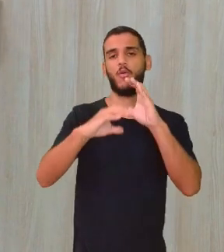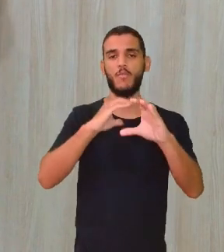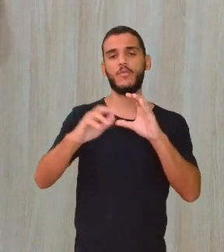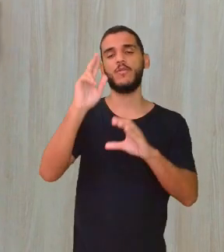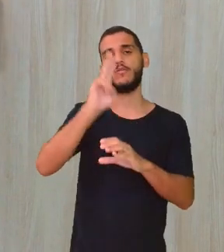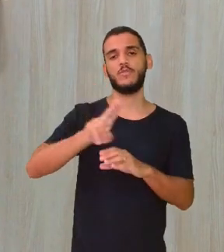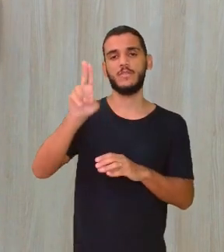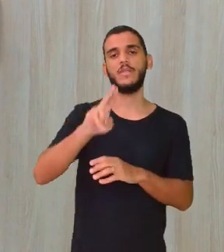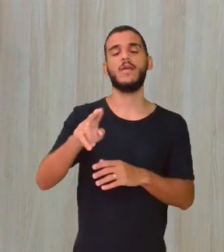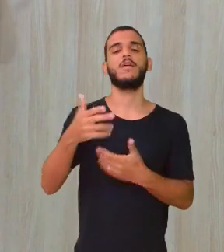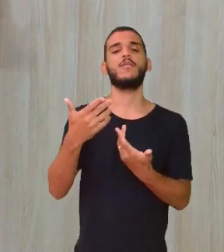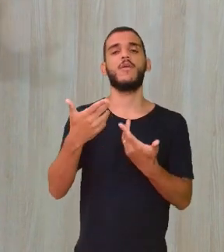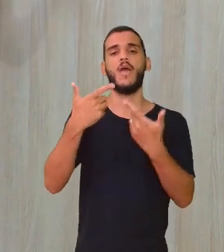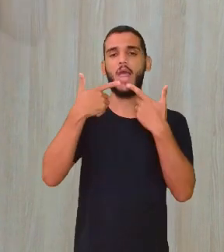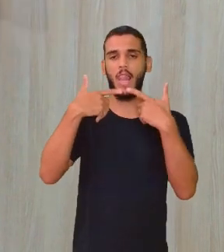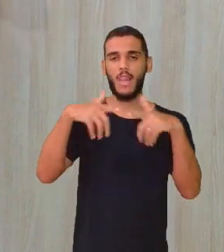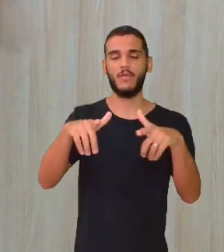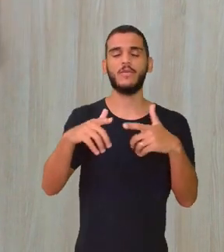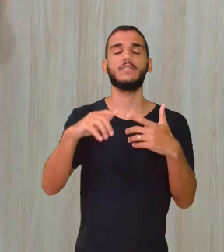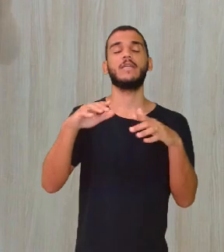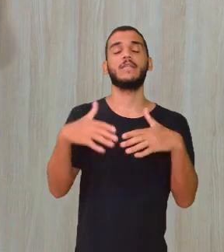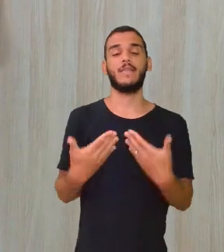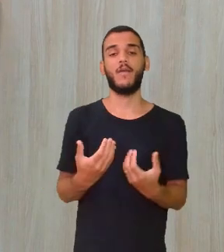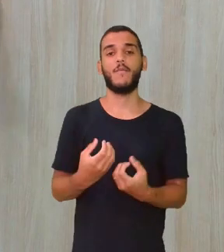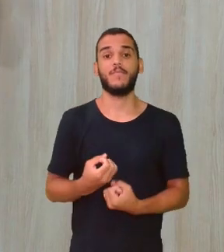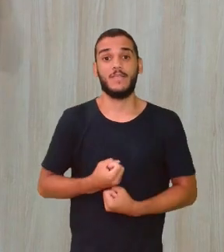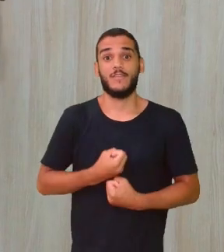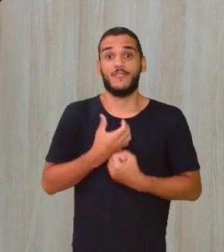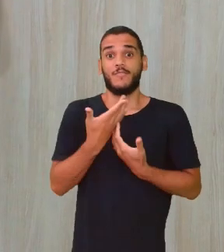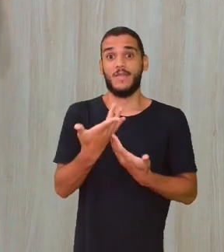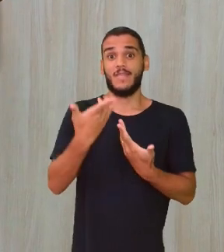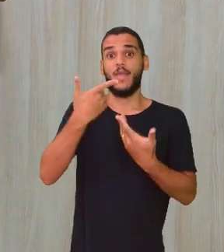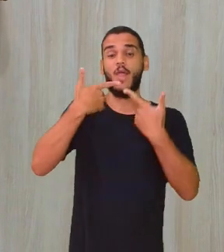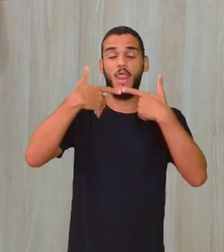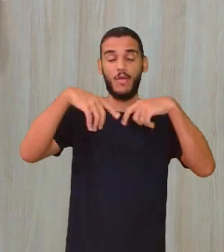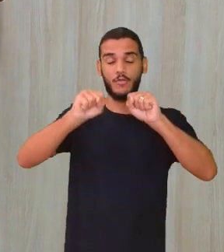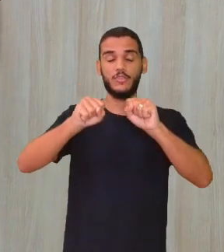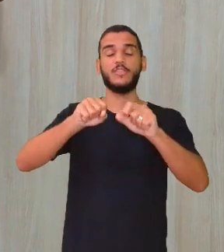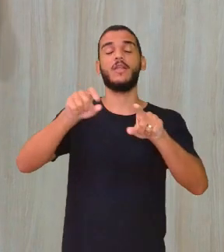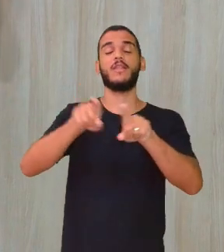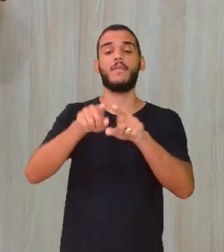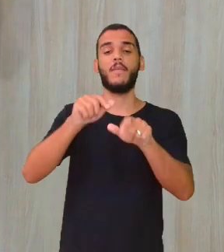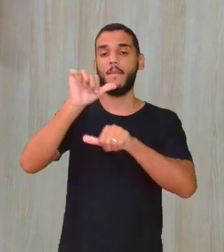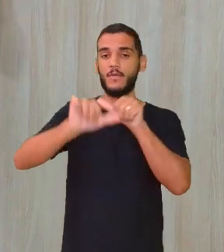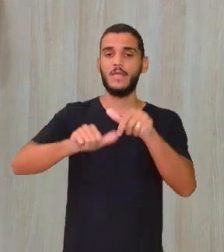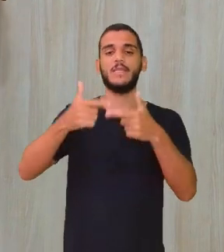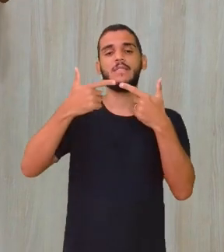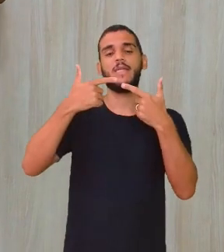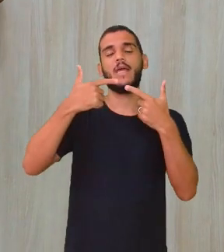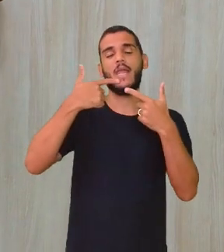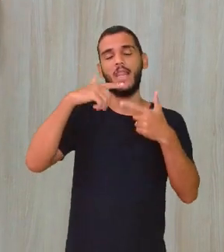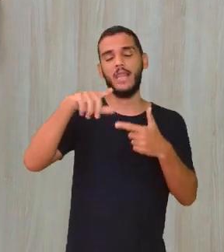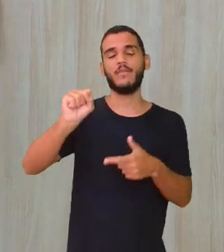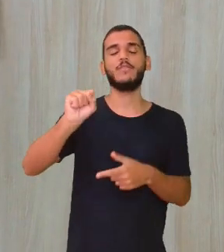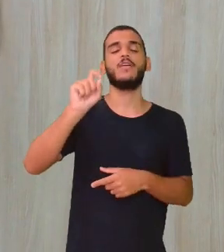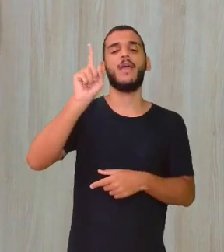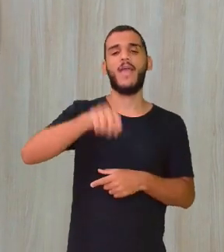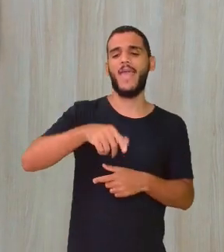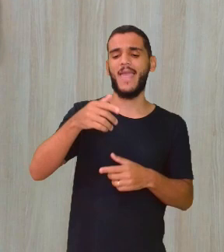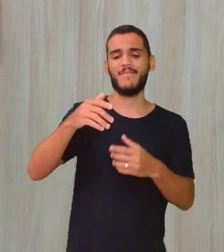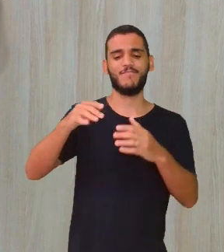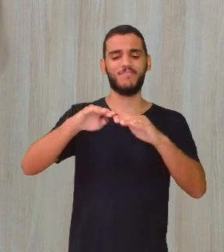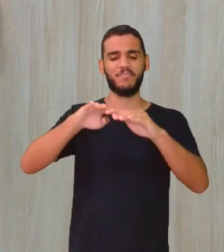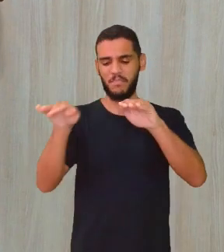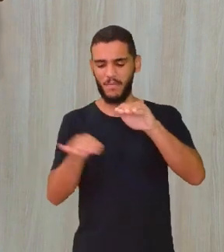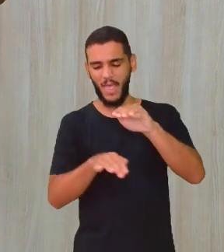através da linguagem. E quando a sua expressão linguística, sua variedade linguística, é tida como inferior, excluída,